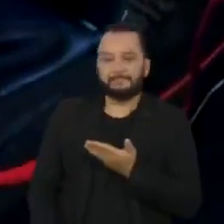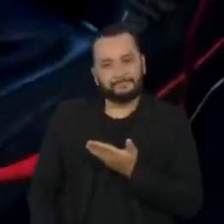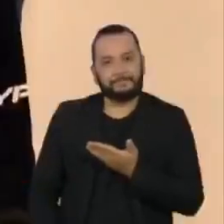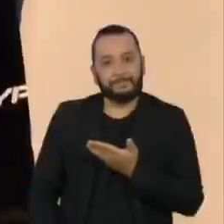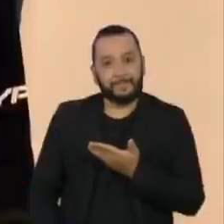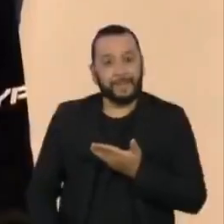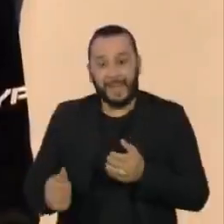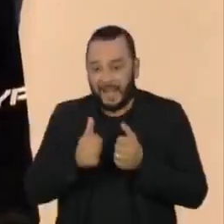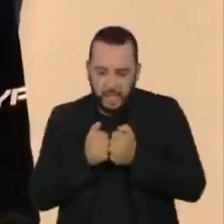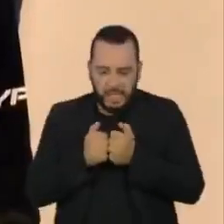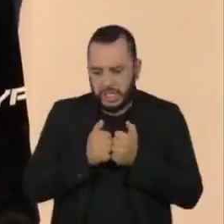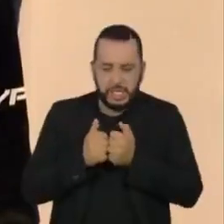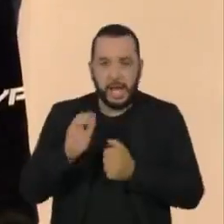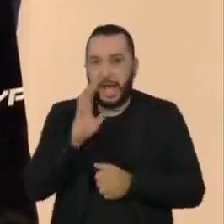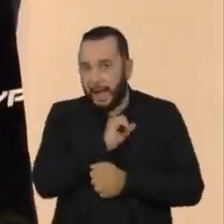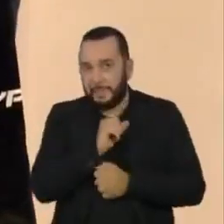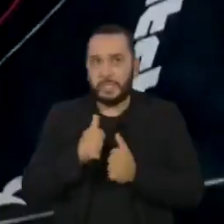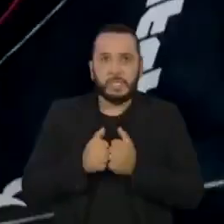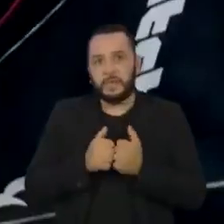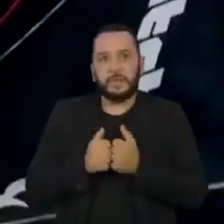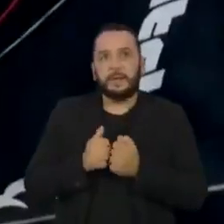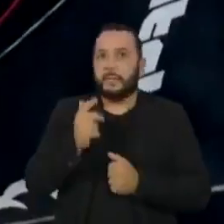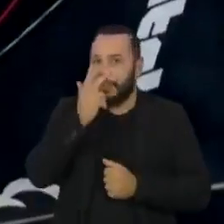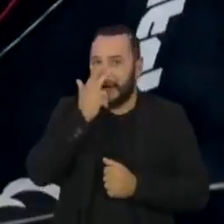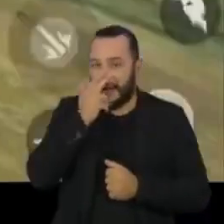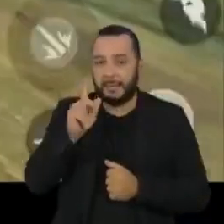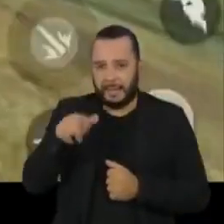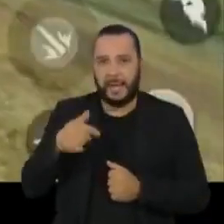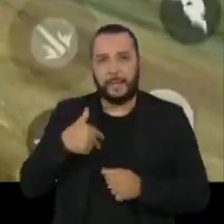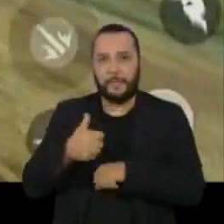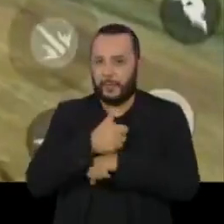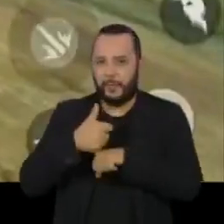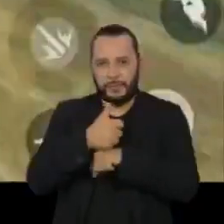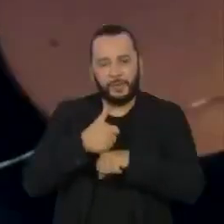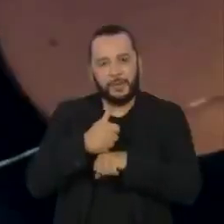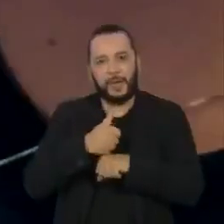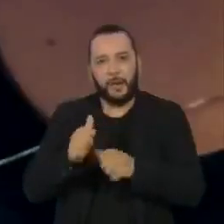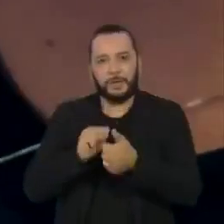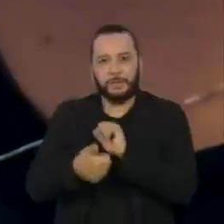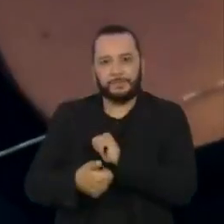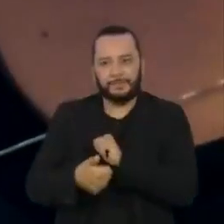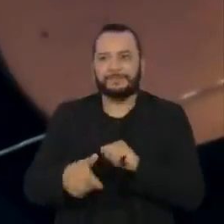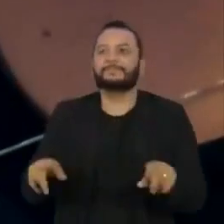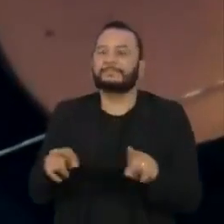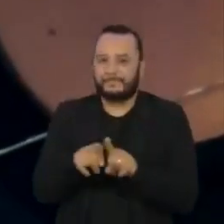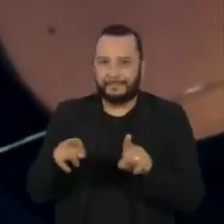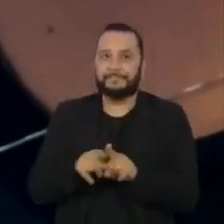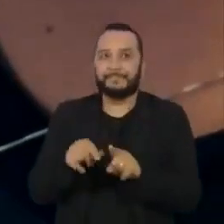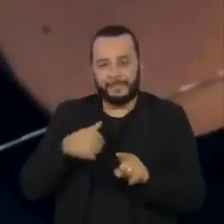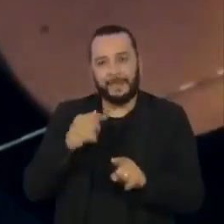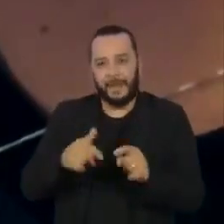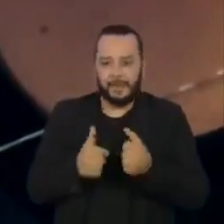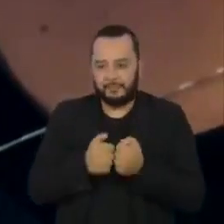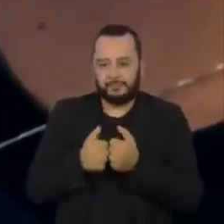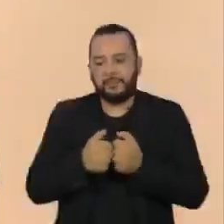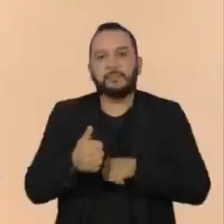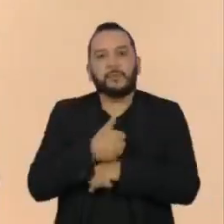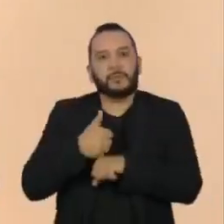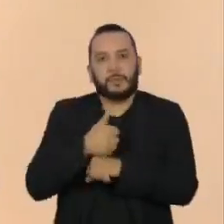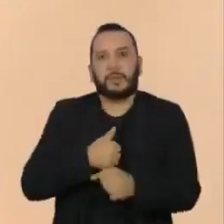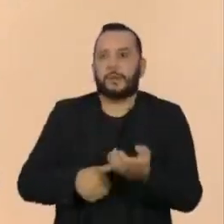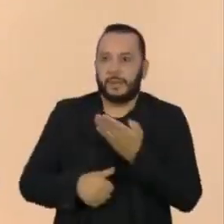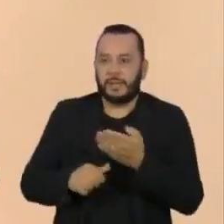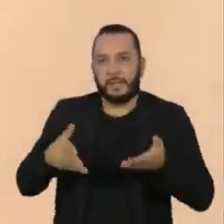A rapidez nos dedos das mãos parece ser coisa de atleta. E pode chamar mesmo o Gustavo de jogador profissional.